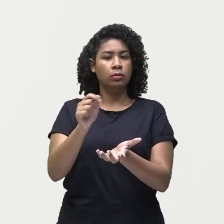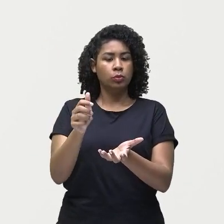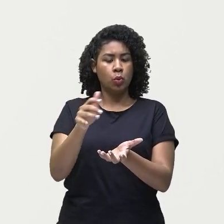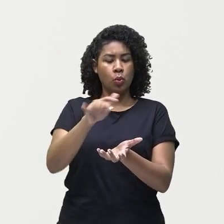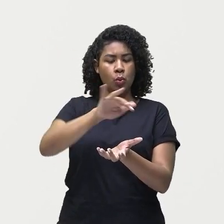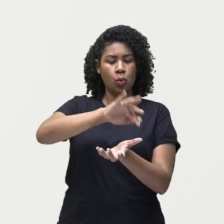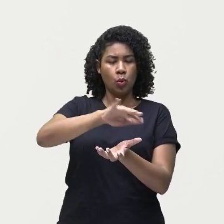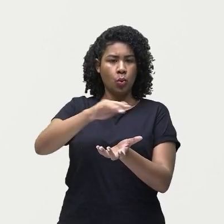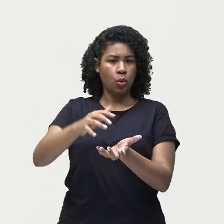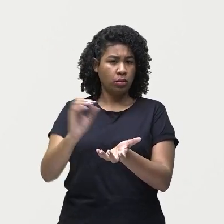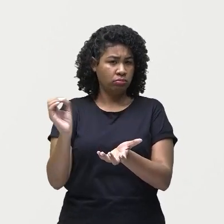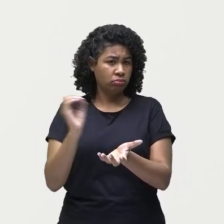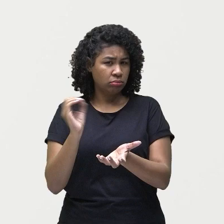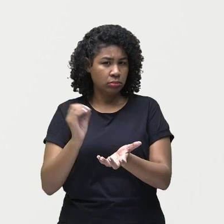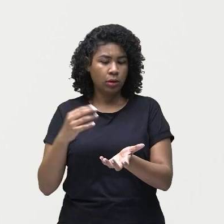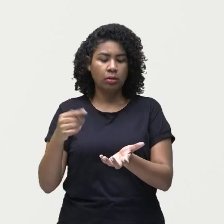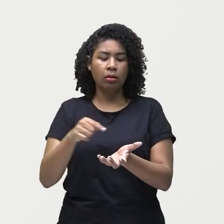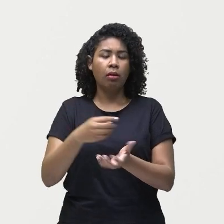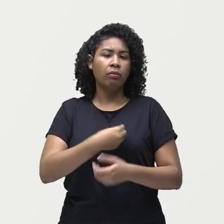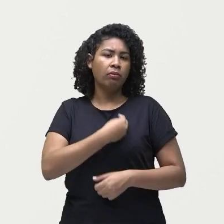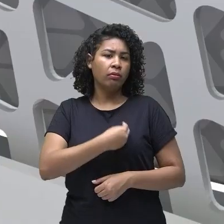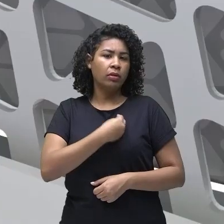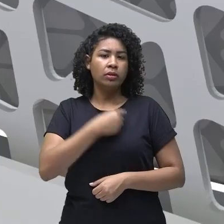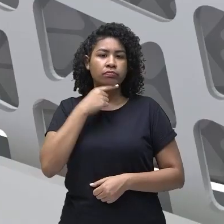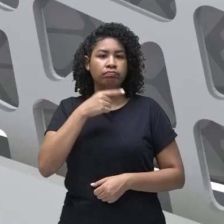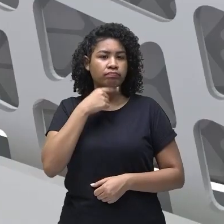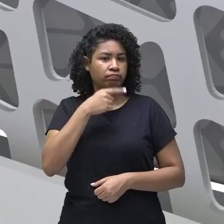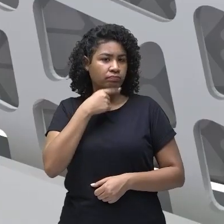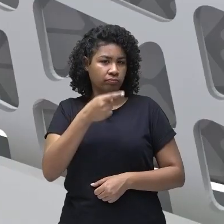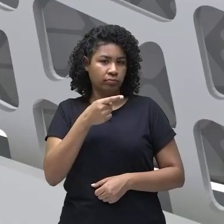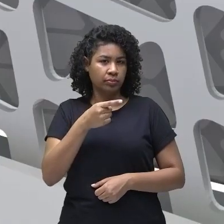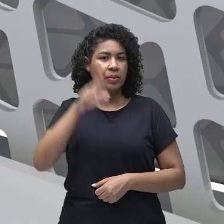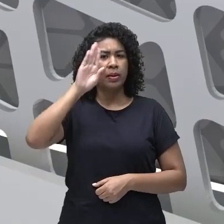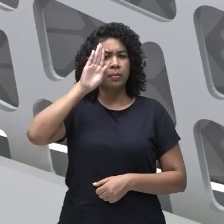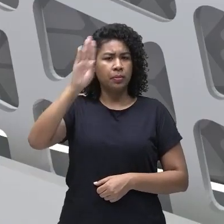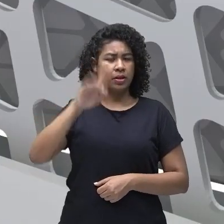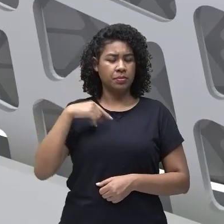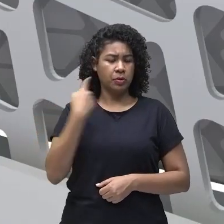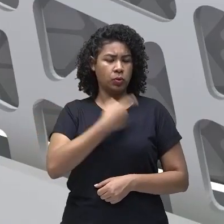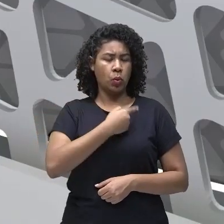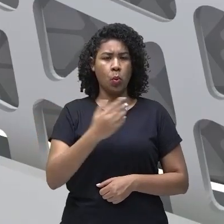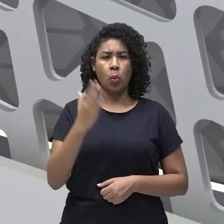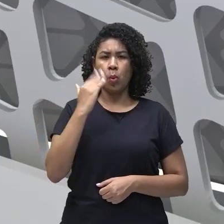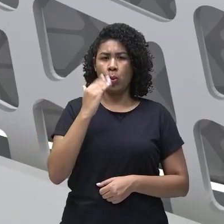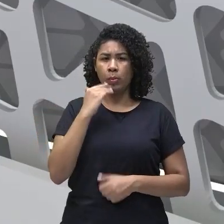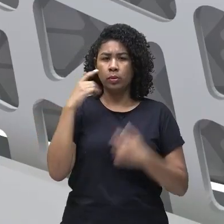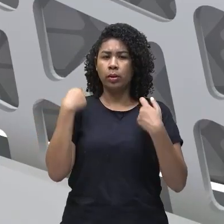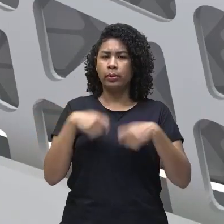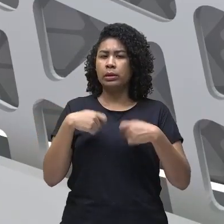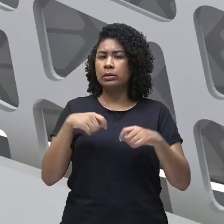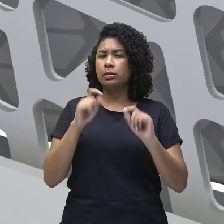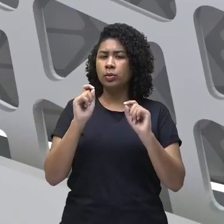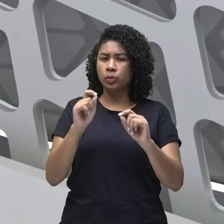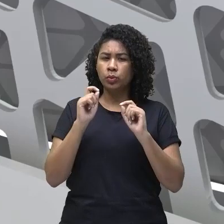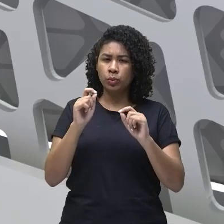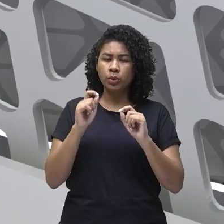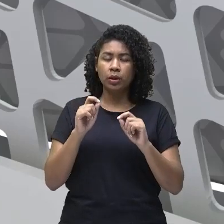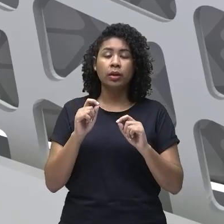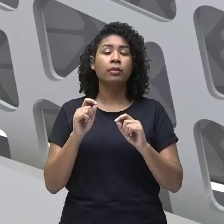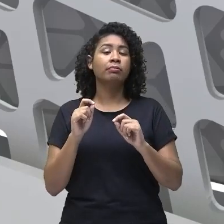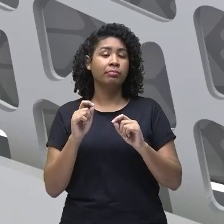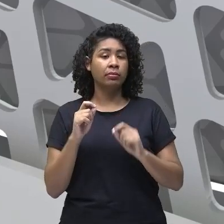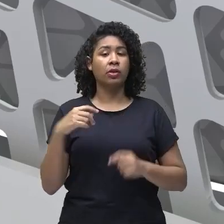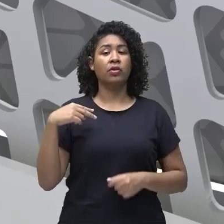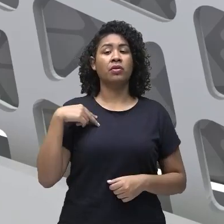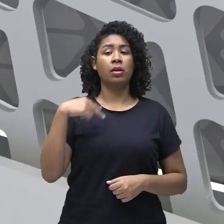tudo na Terra, principalmente a nossa alimentação, advém aí dos vegetais. Os